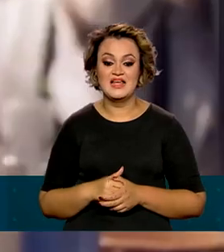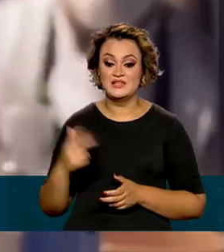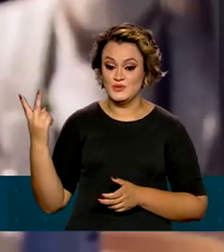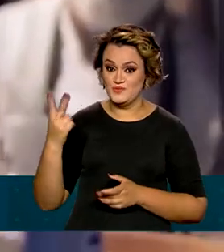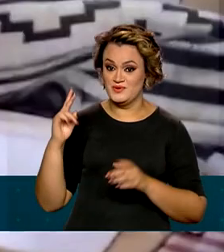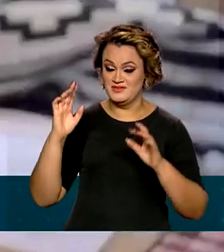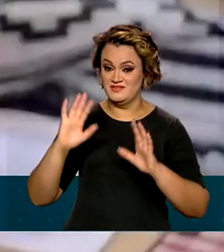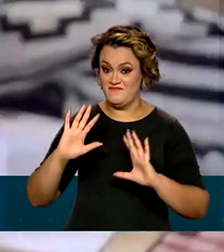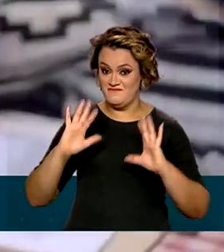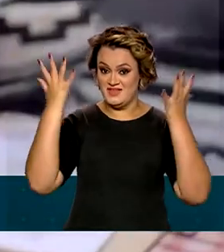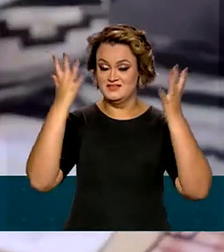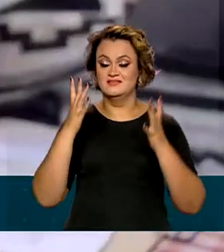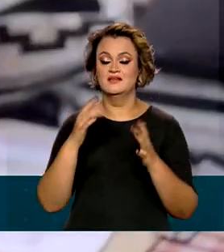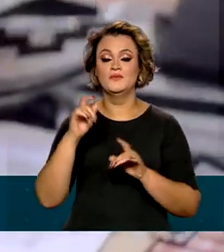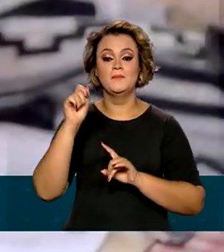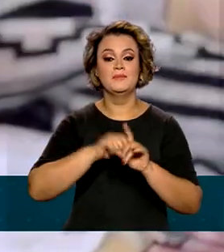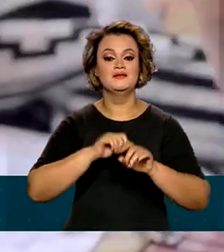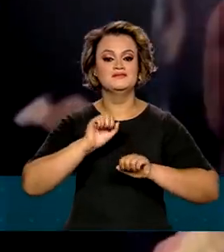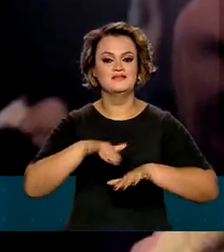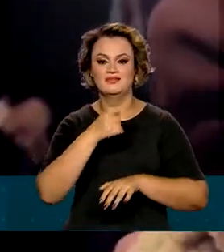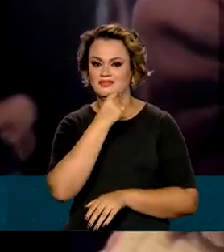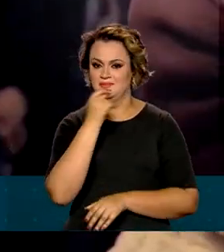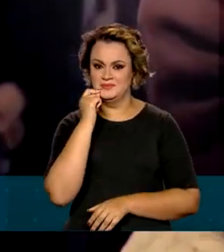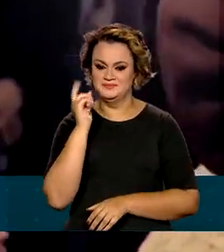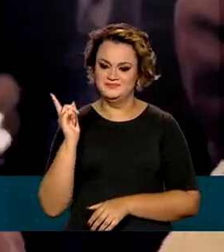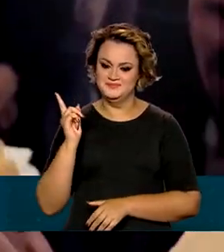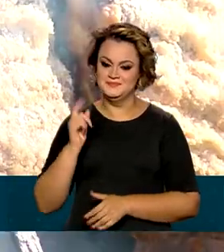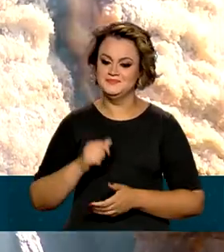festas acontecem no mês de setembro.